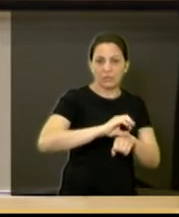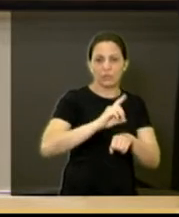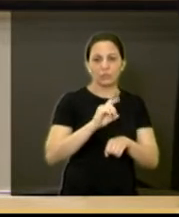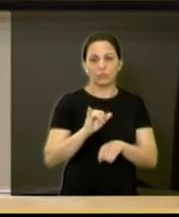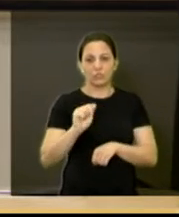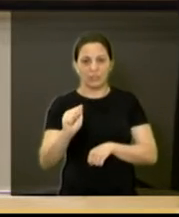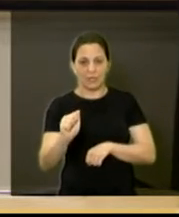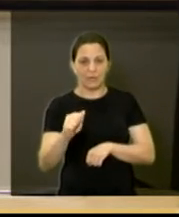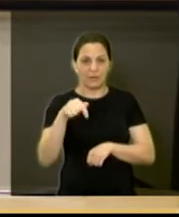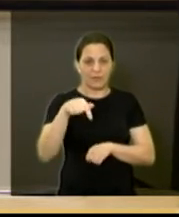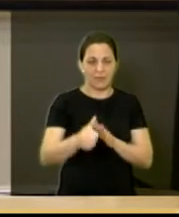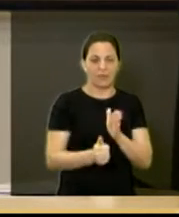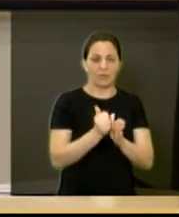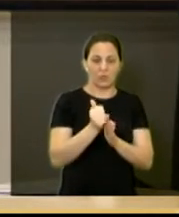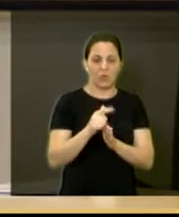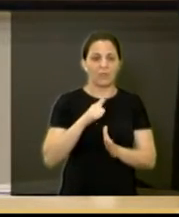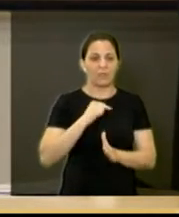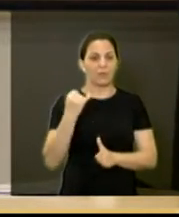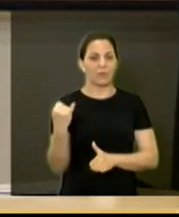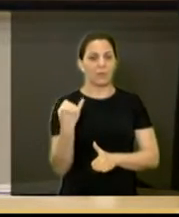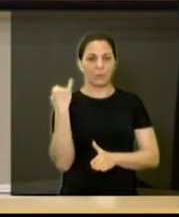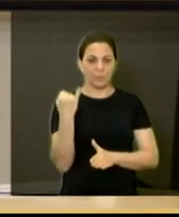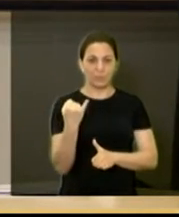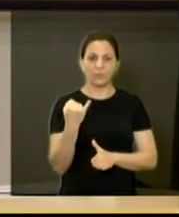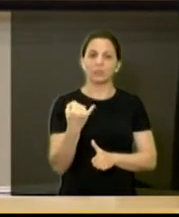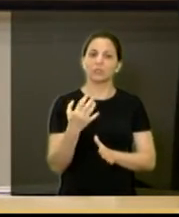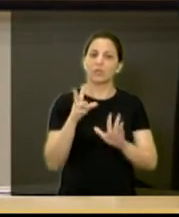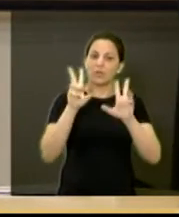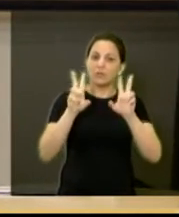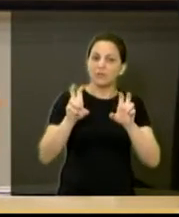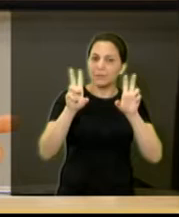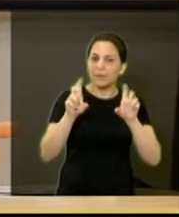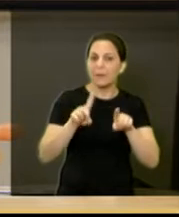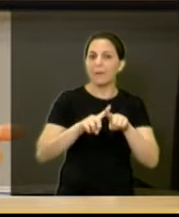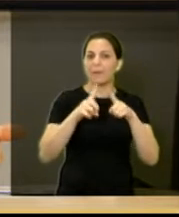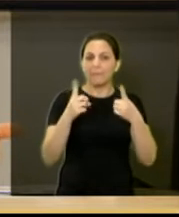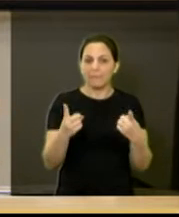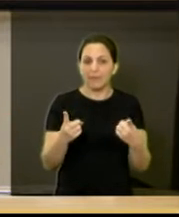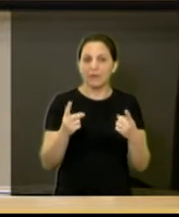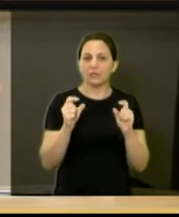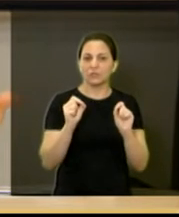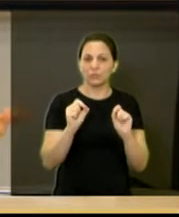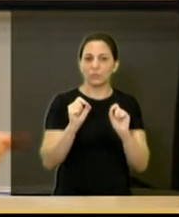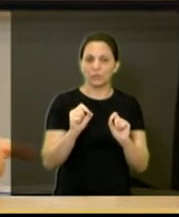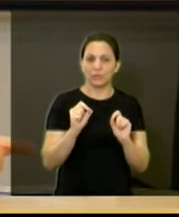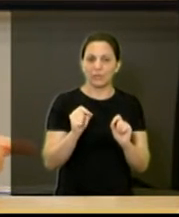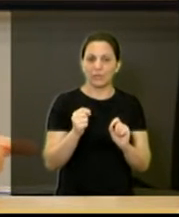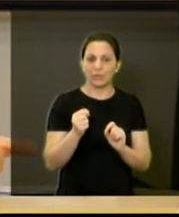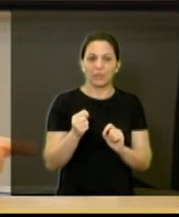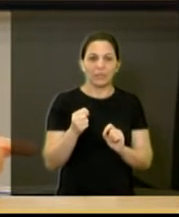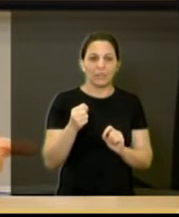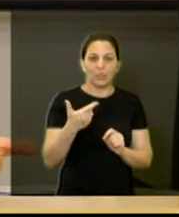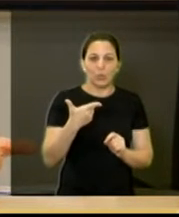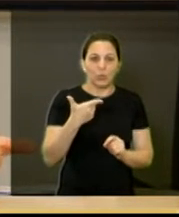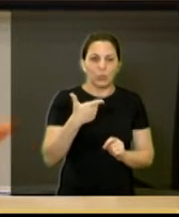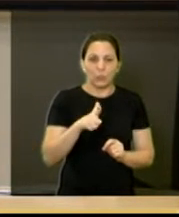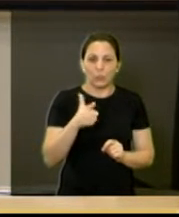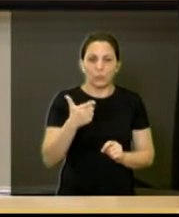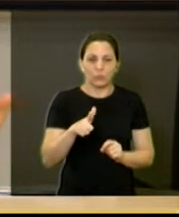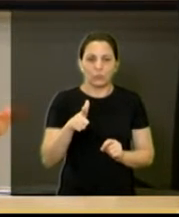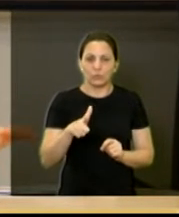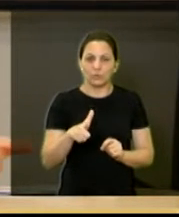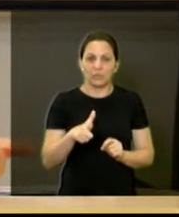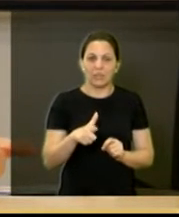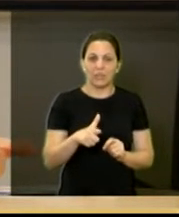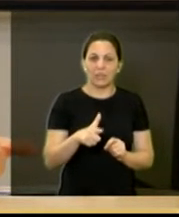Araraquara considerou importante essa questão, porém, como nós não recebemos nenhum